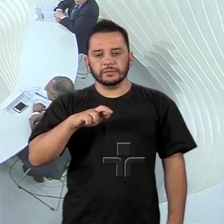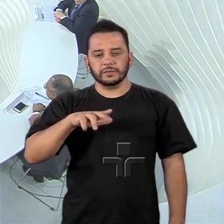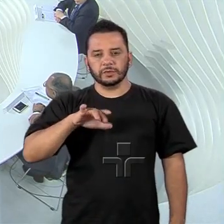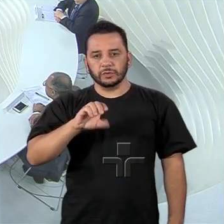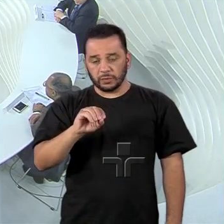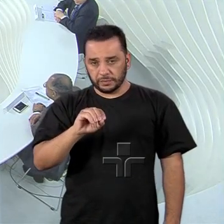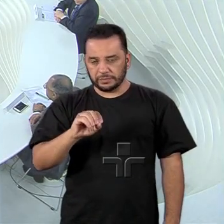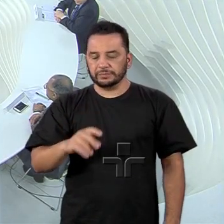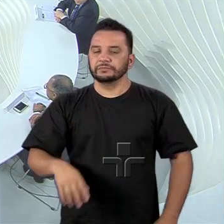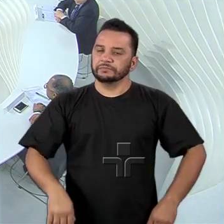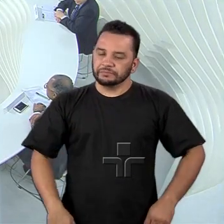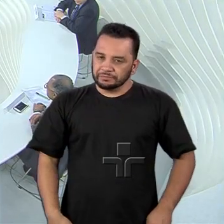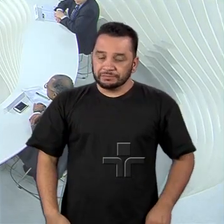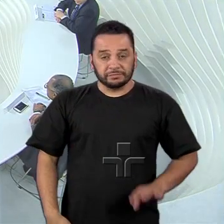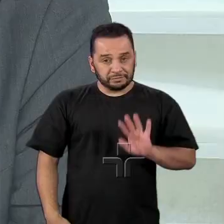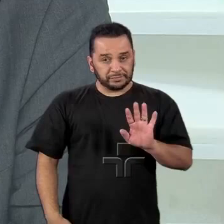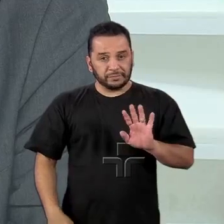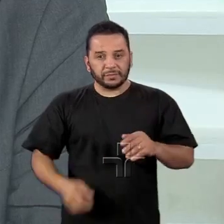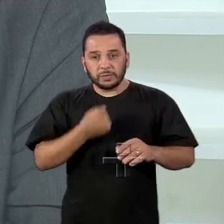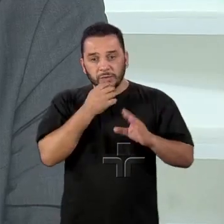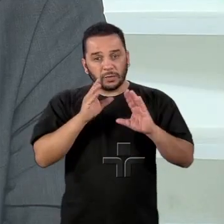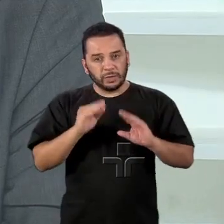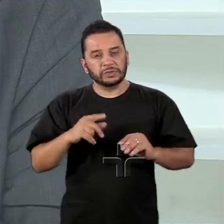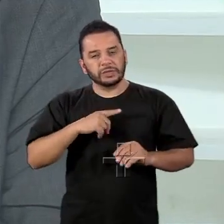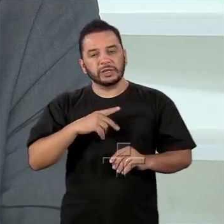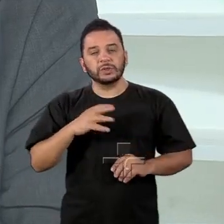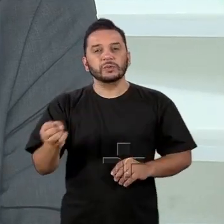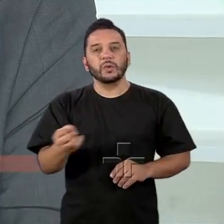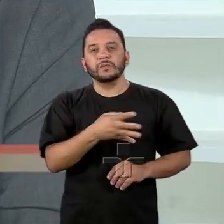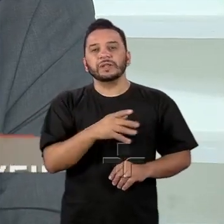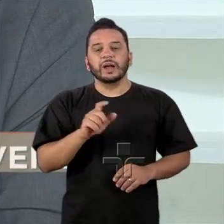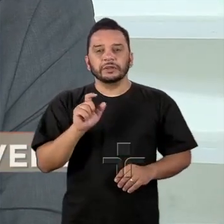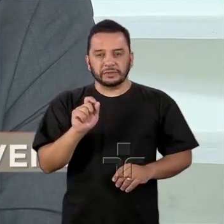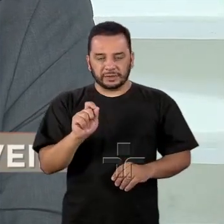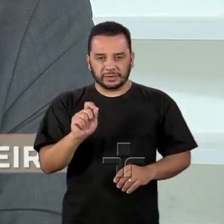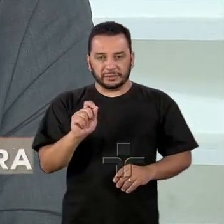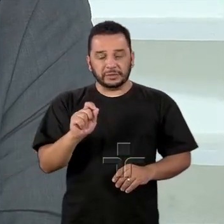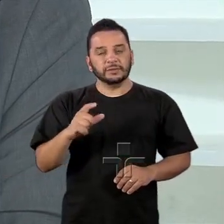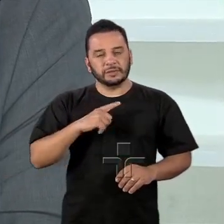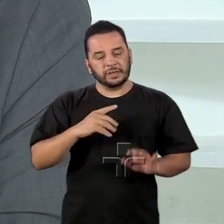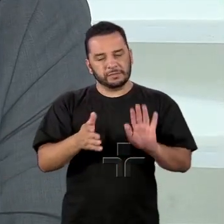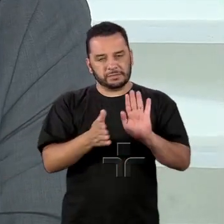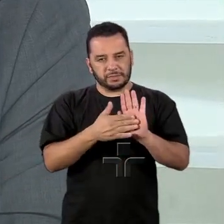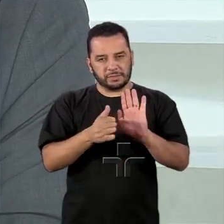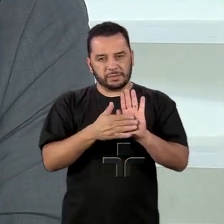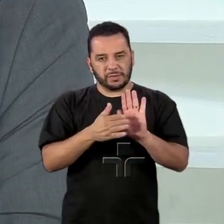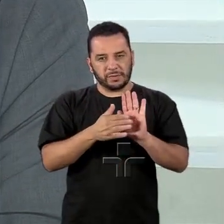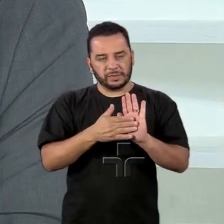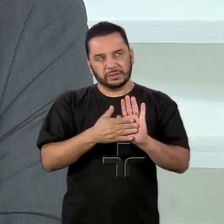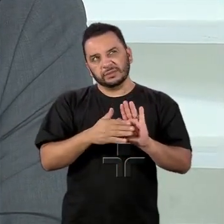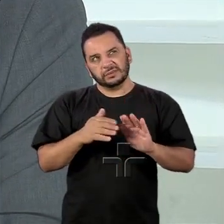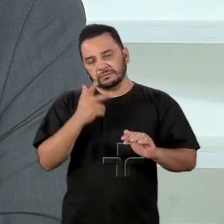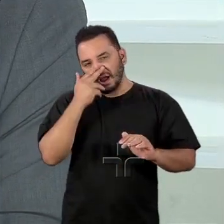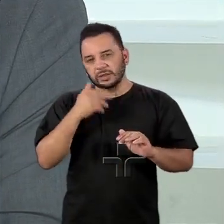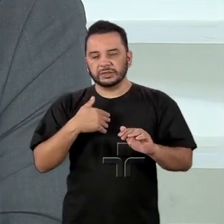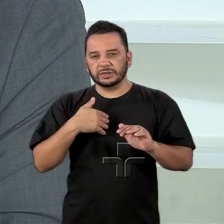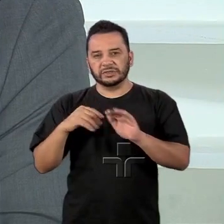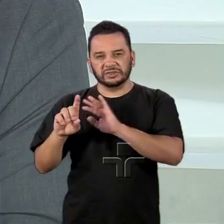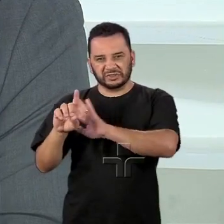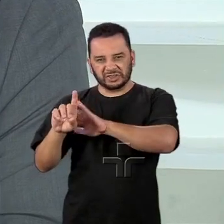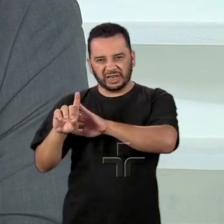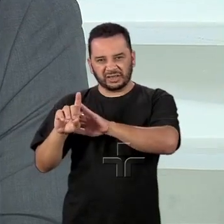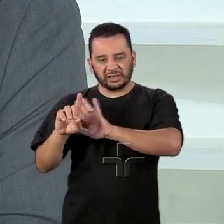que a grande novidade nessa eleição é a presença de uma proposta mais de direita. Há